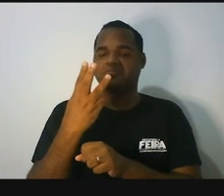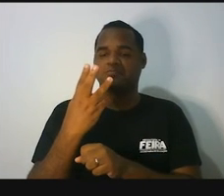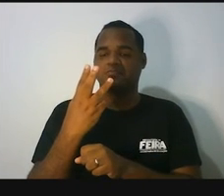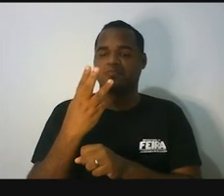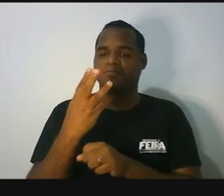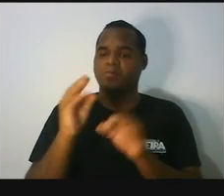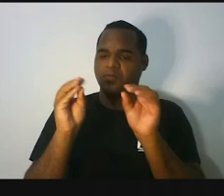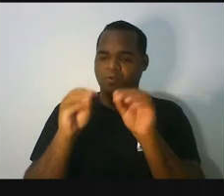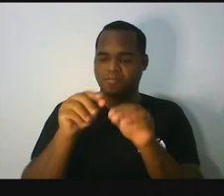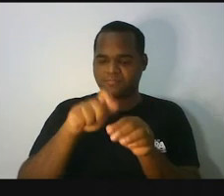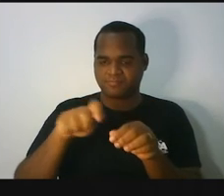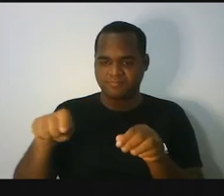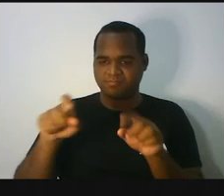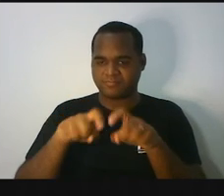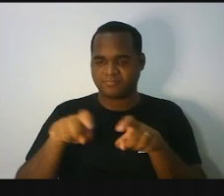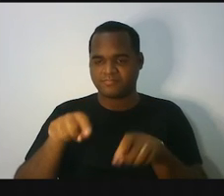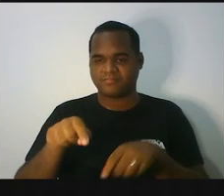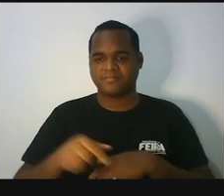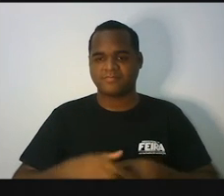escrever isso